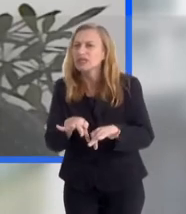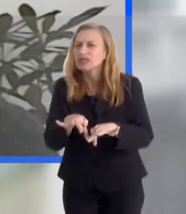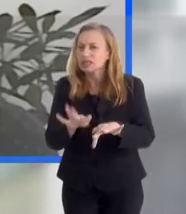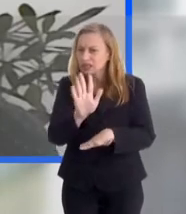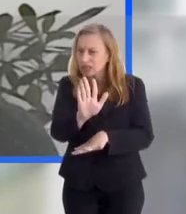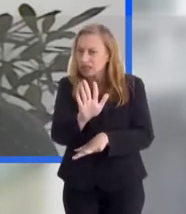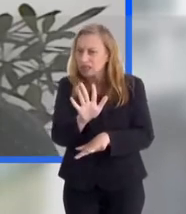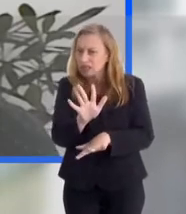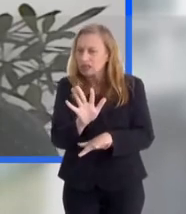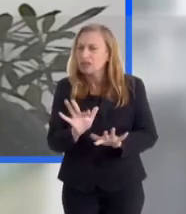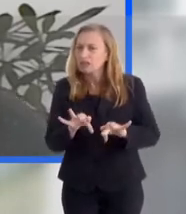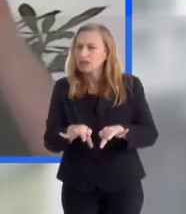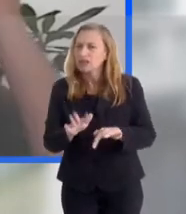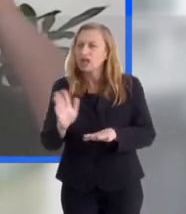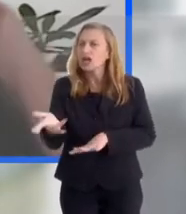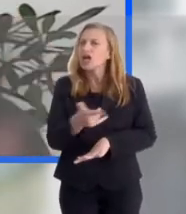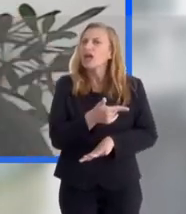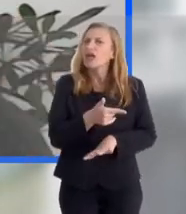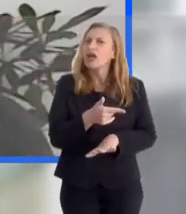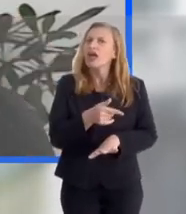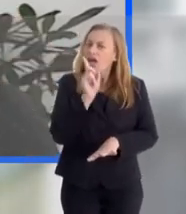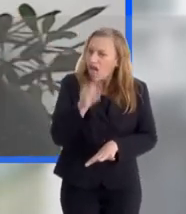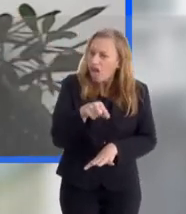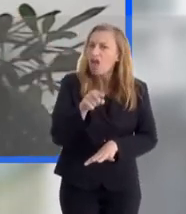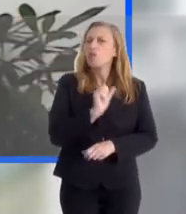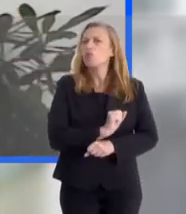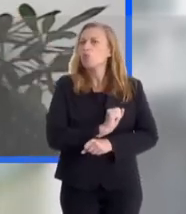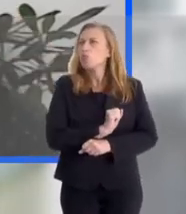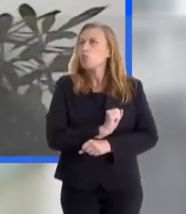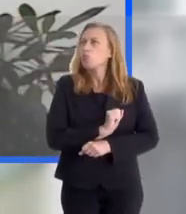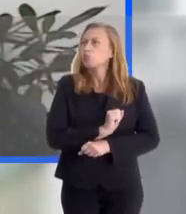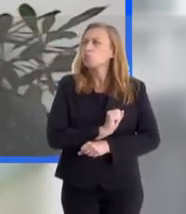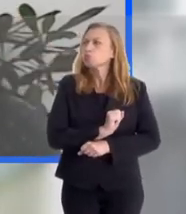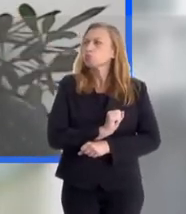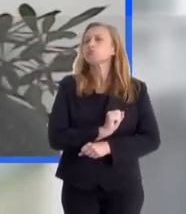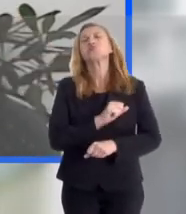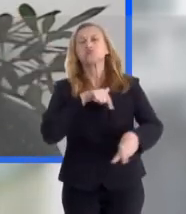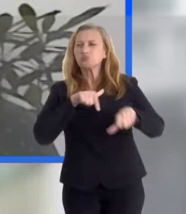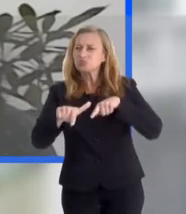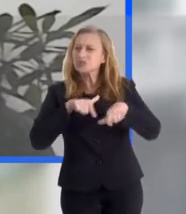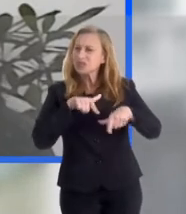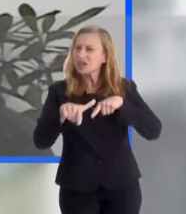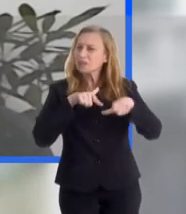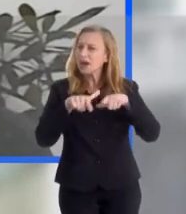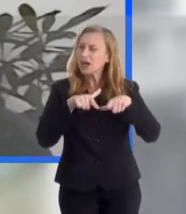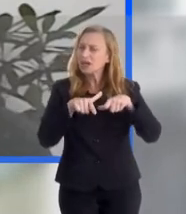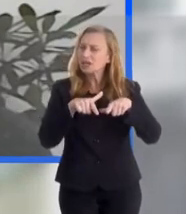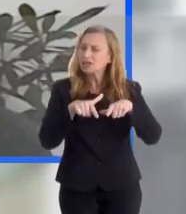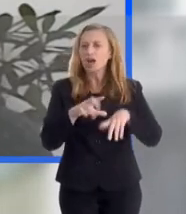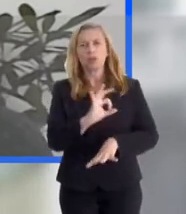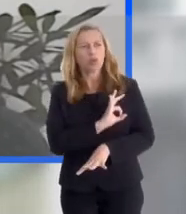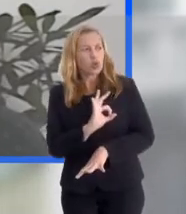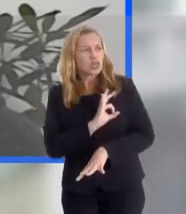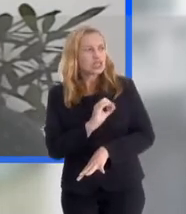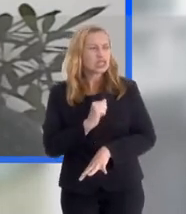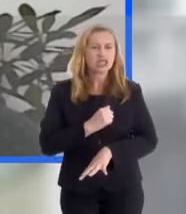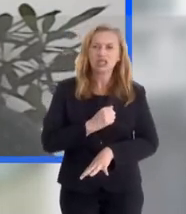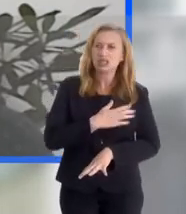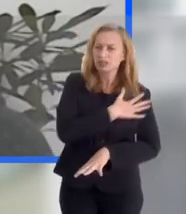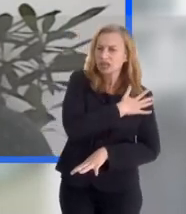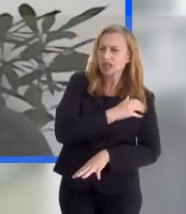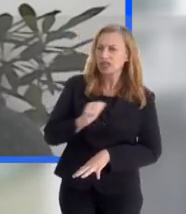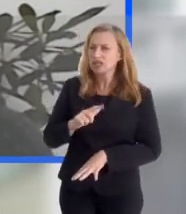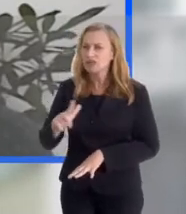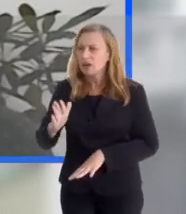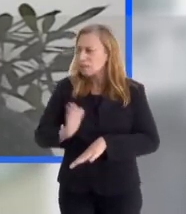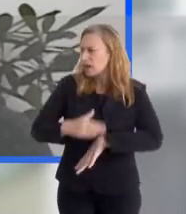é... concluí, Eu só concluí, quer dizer... A competição está dizendo que é uma... É uma... É um trabalho das polícias civil e